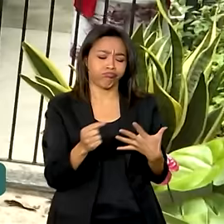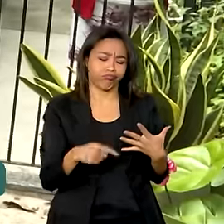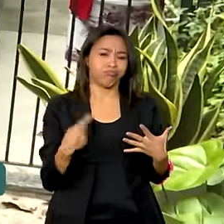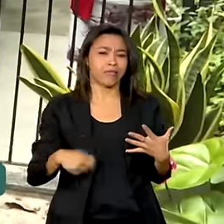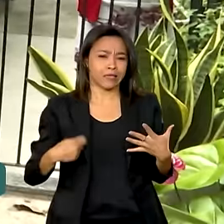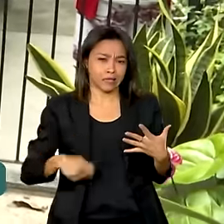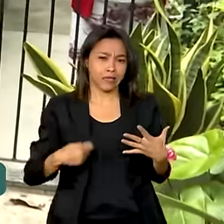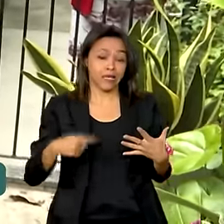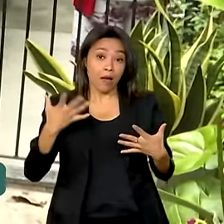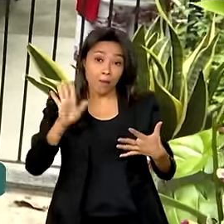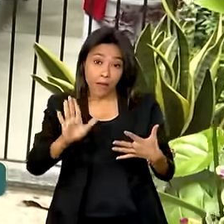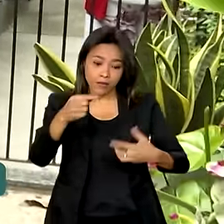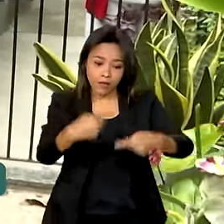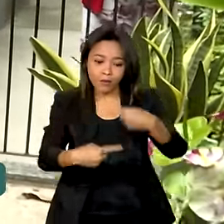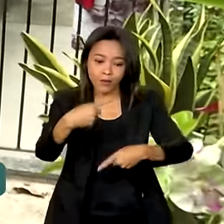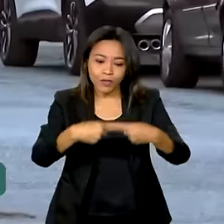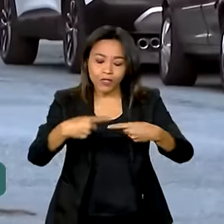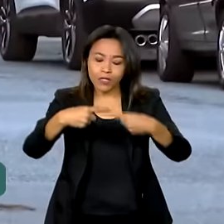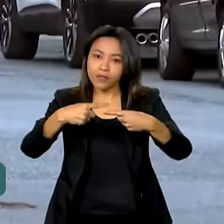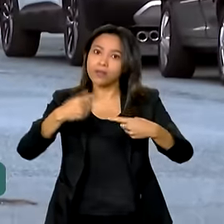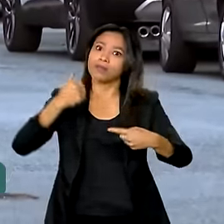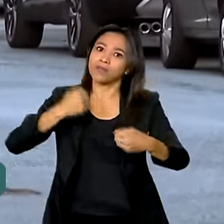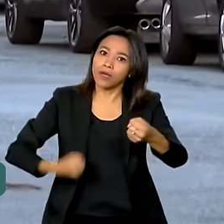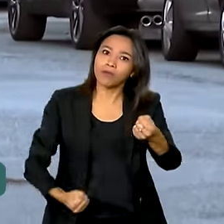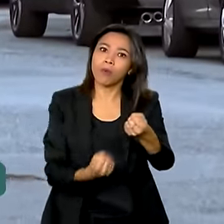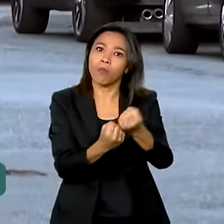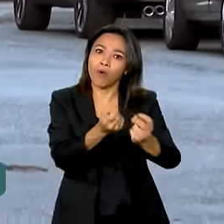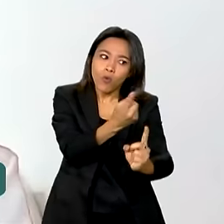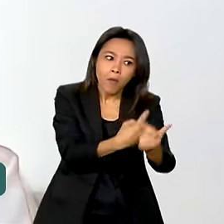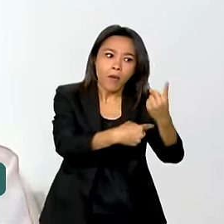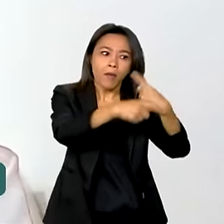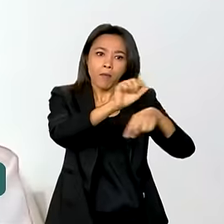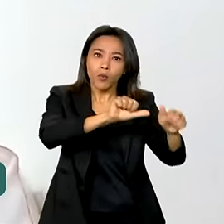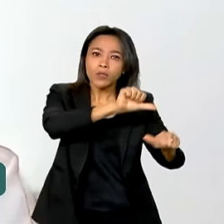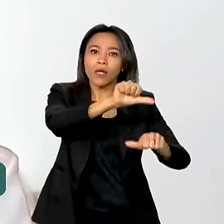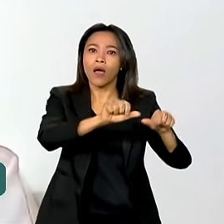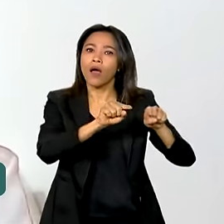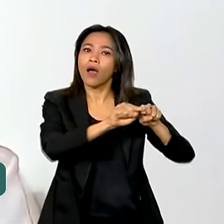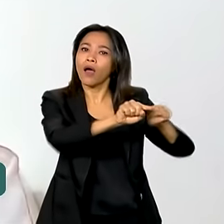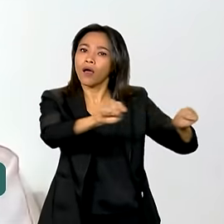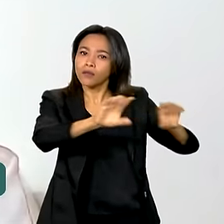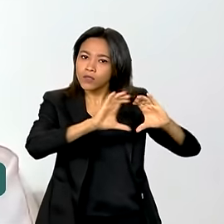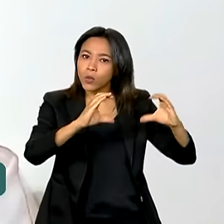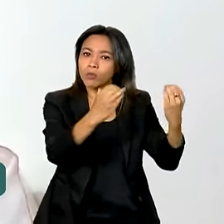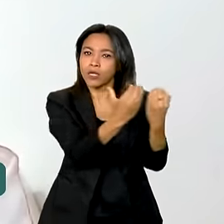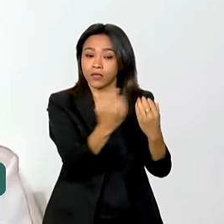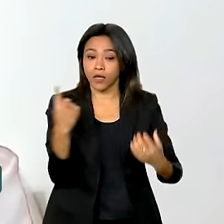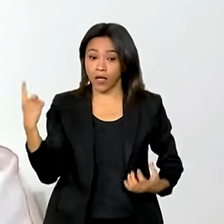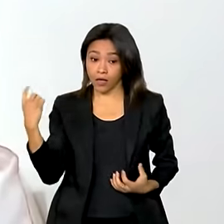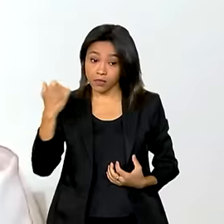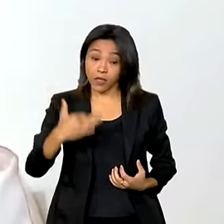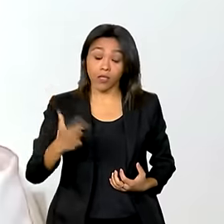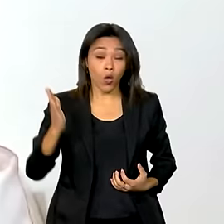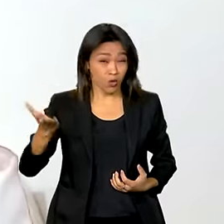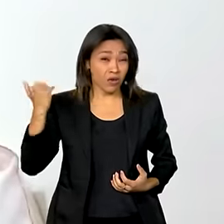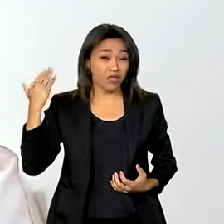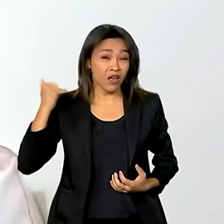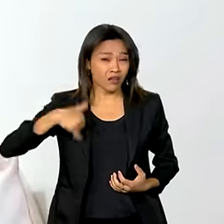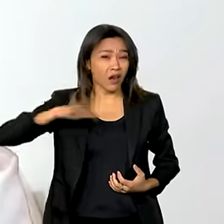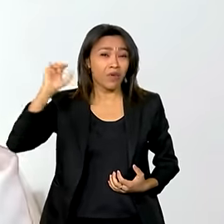educacionais têm mudado a realidade dessas comunidades. Olha, já foi mais difícil a questão de estudar.